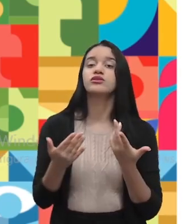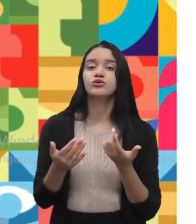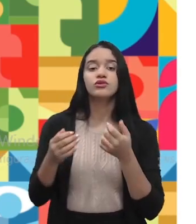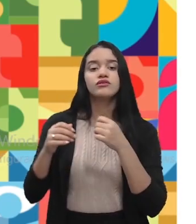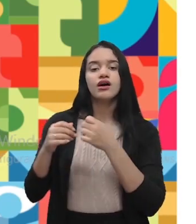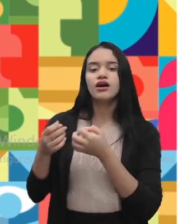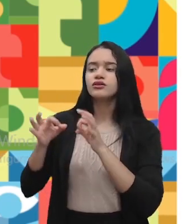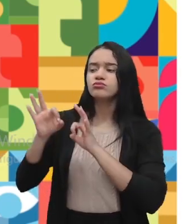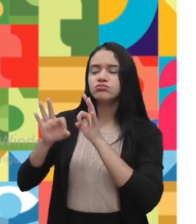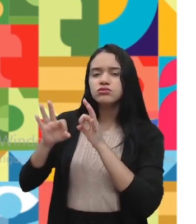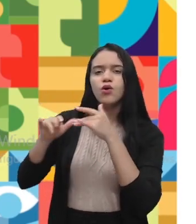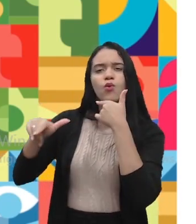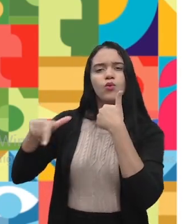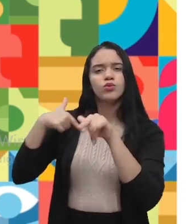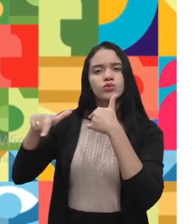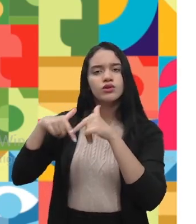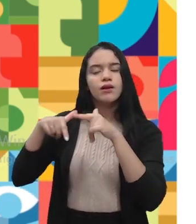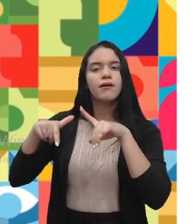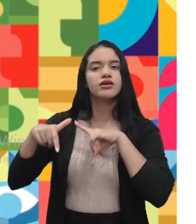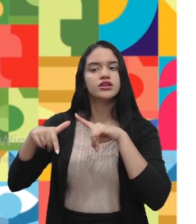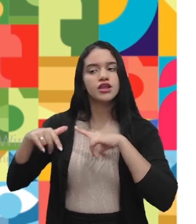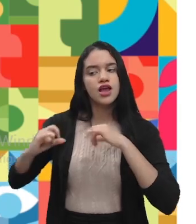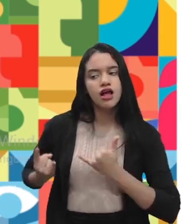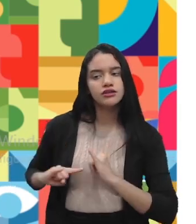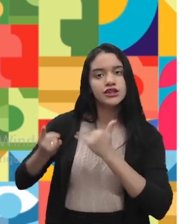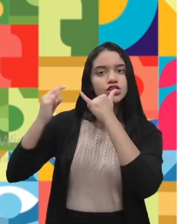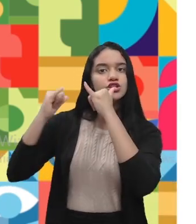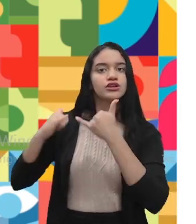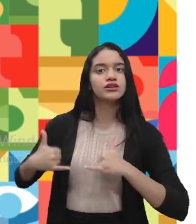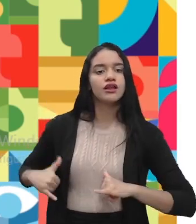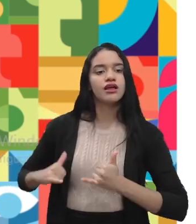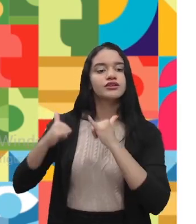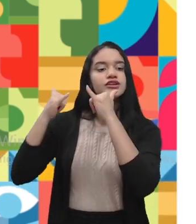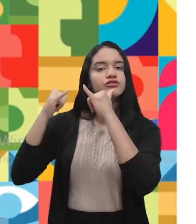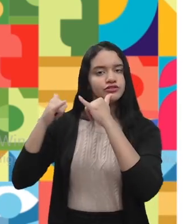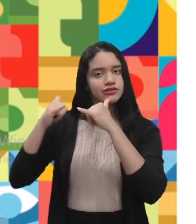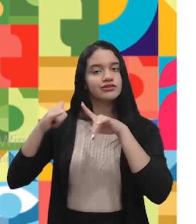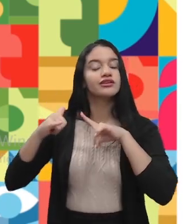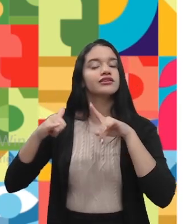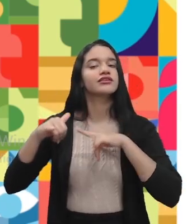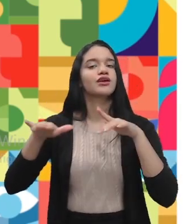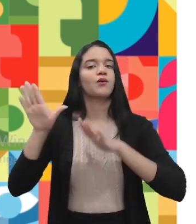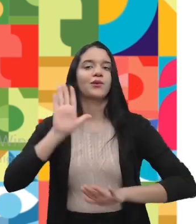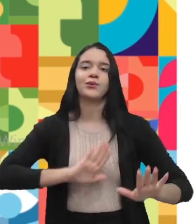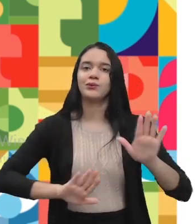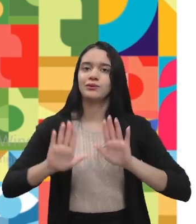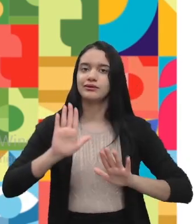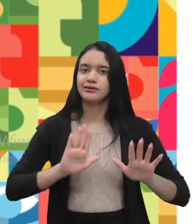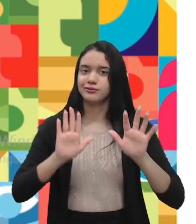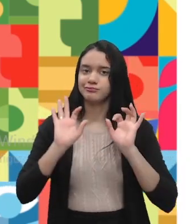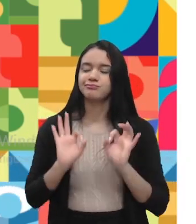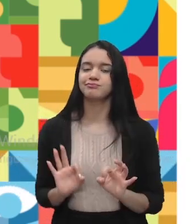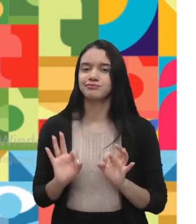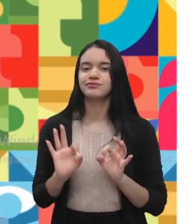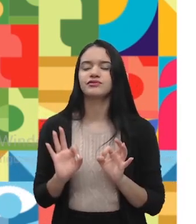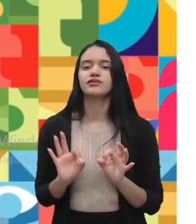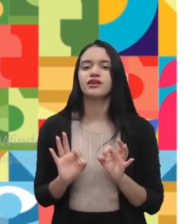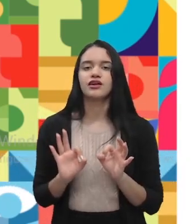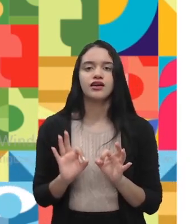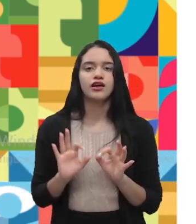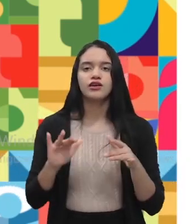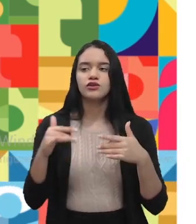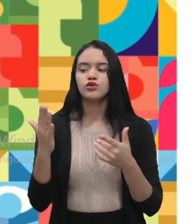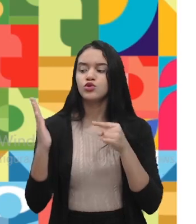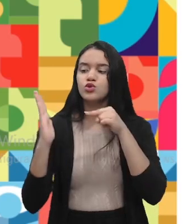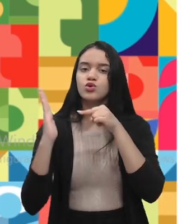instalação, um trabalho que tem rede elétrica passando por pé, tem que se tomar muito cuidado, não encostar,